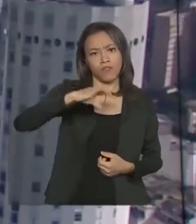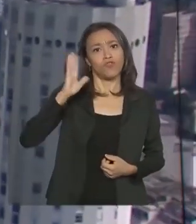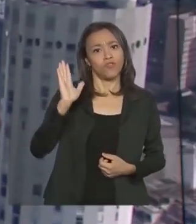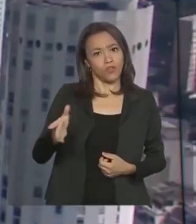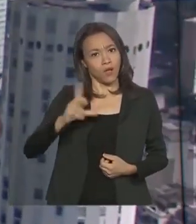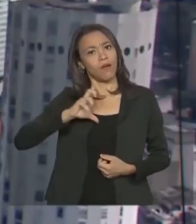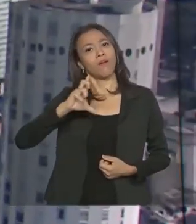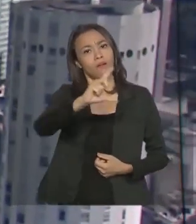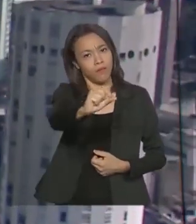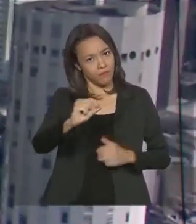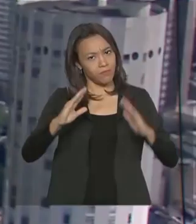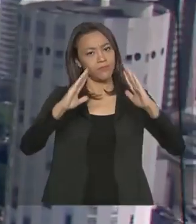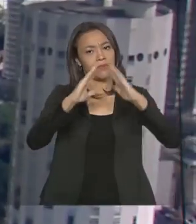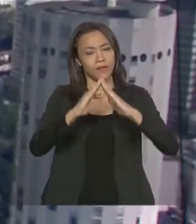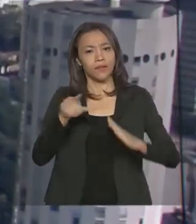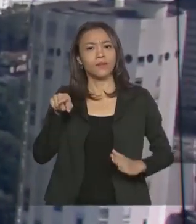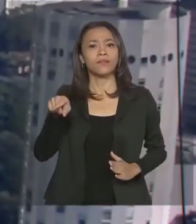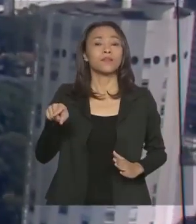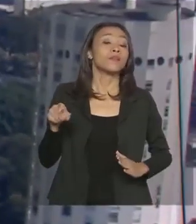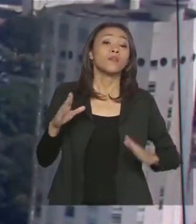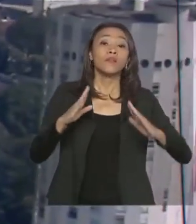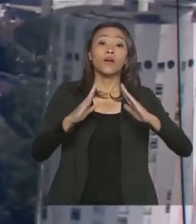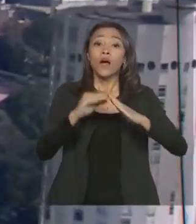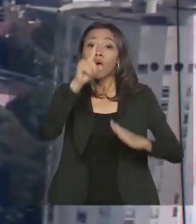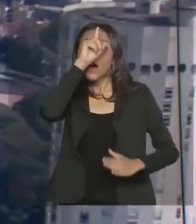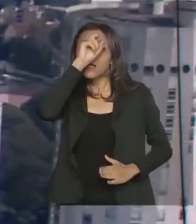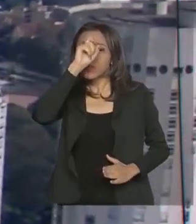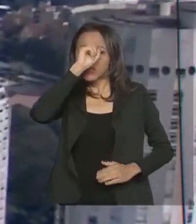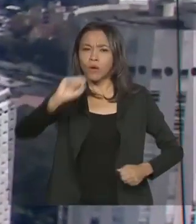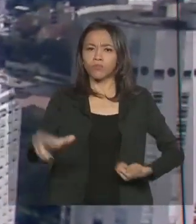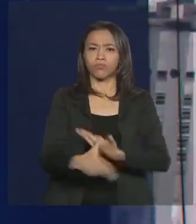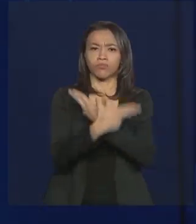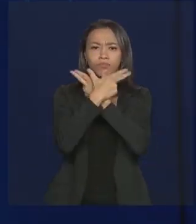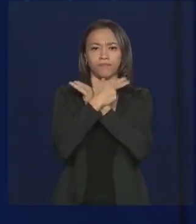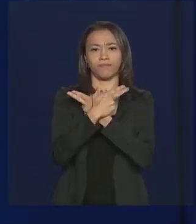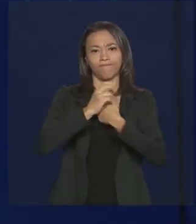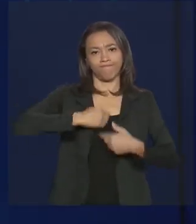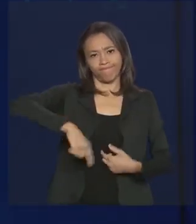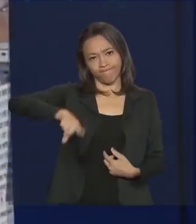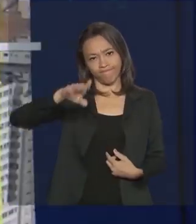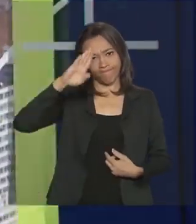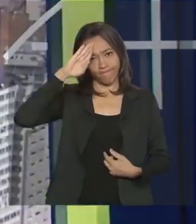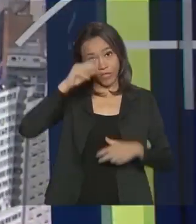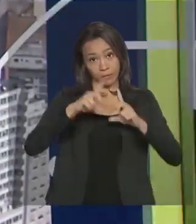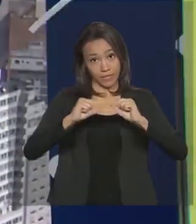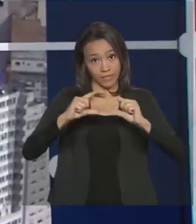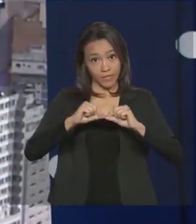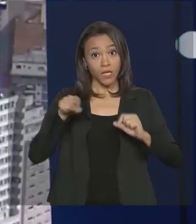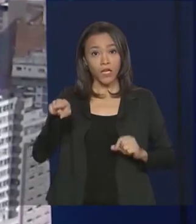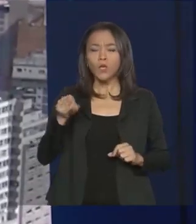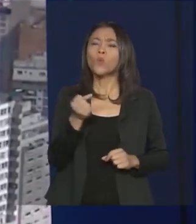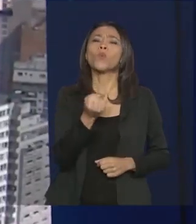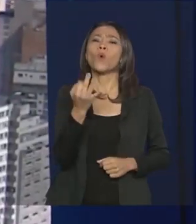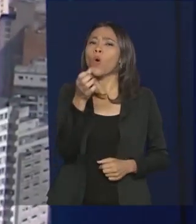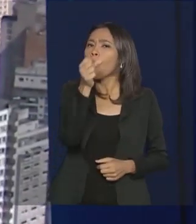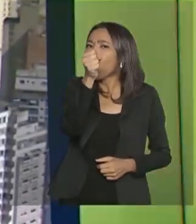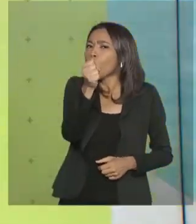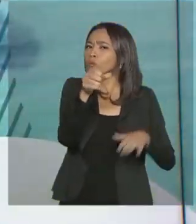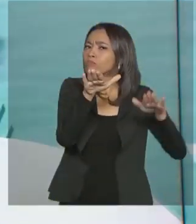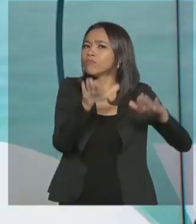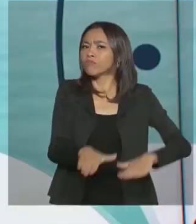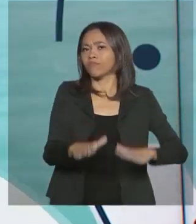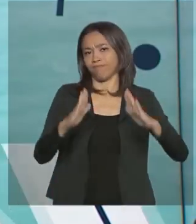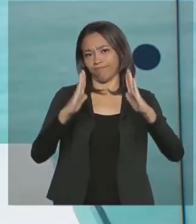alta nesta terça-feira do Hospital das Forças Armadas de Brasília. Ele ficou oito dias na unidade em recuperação do